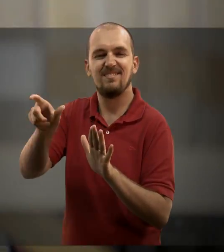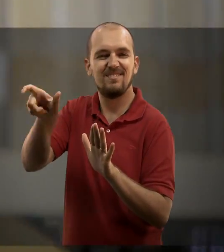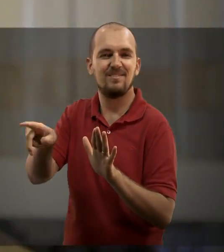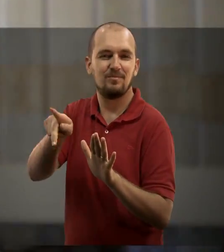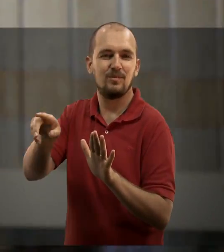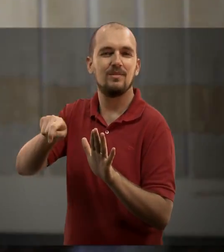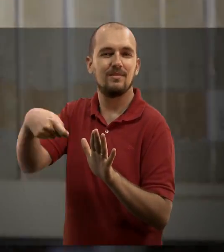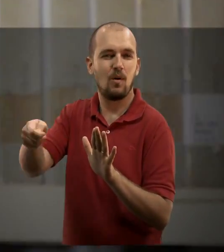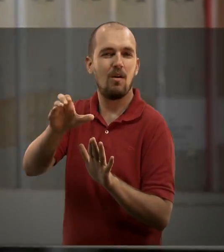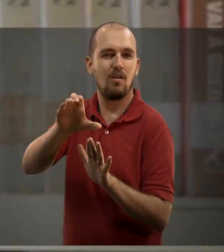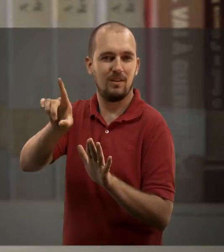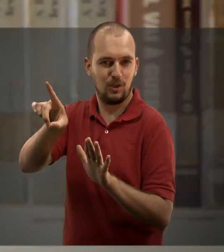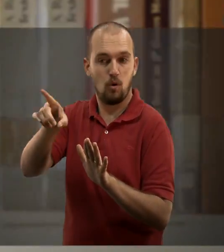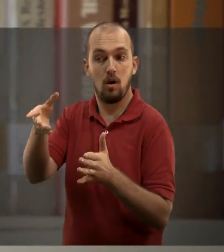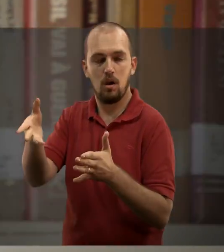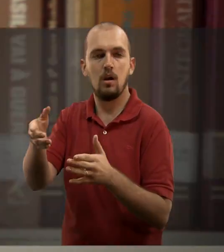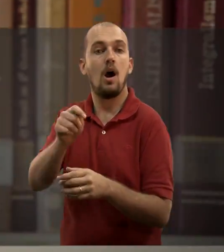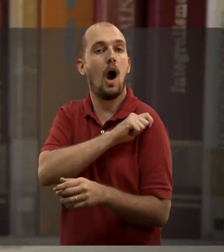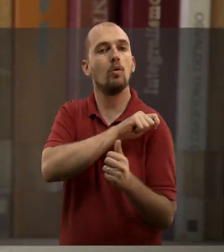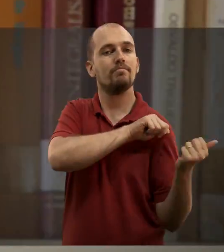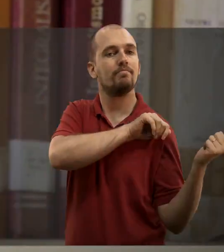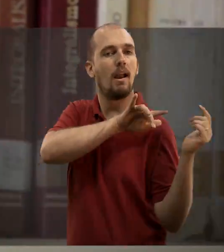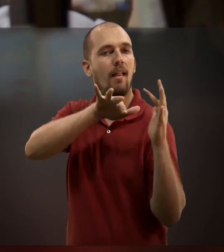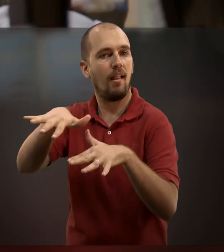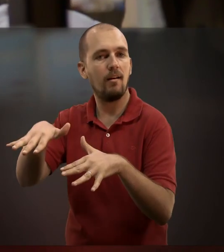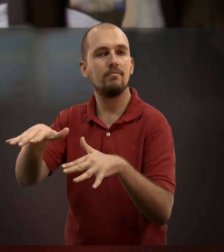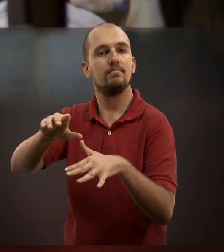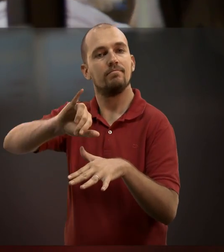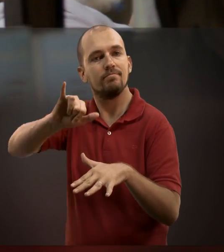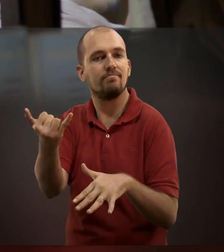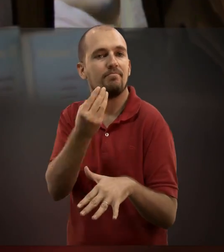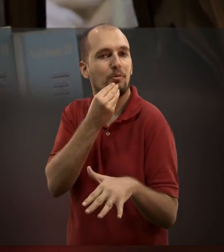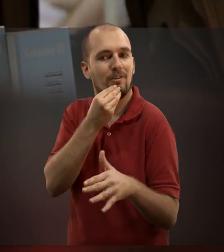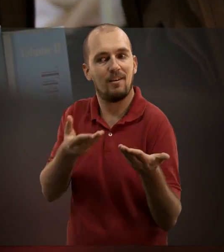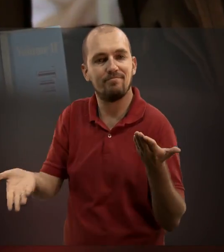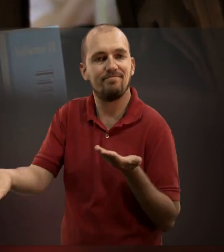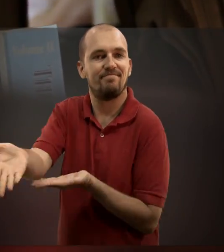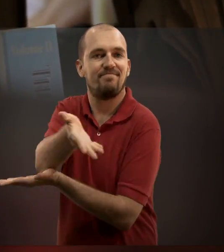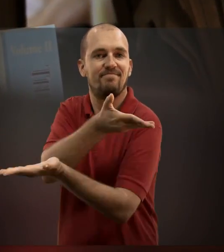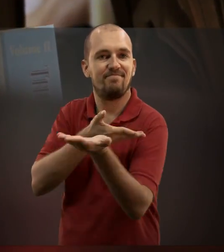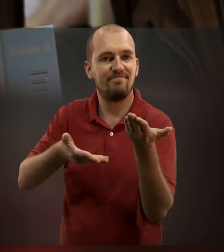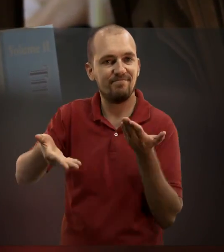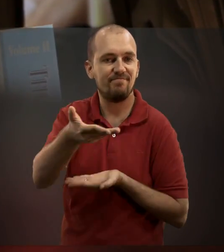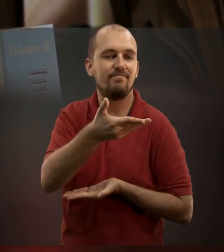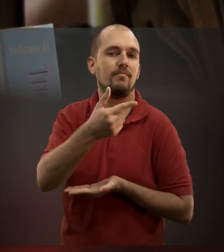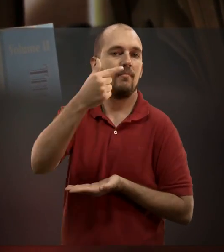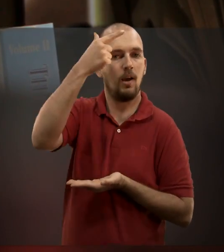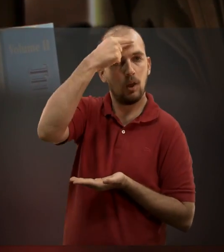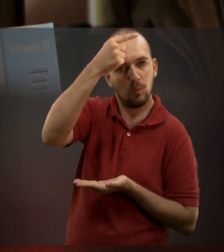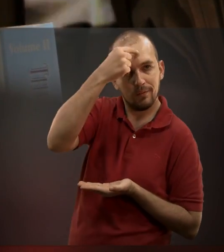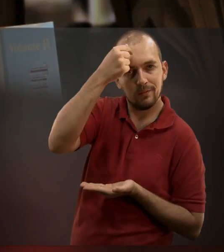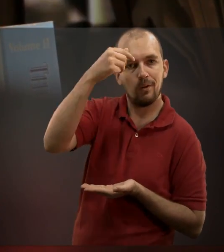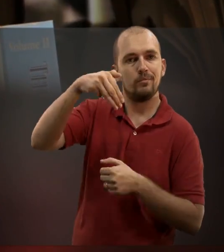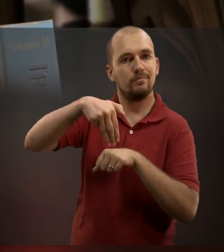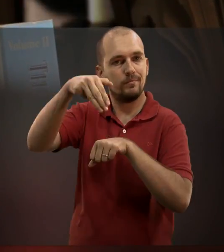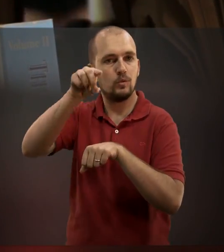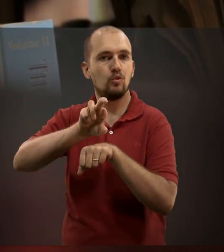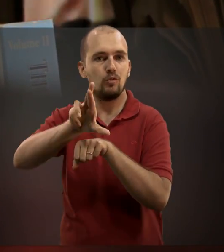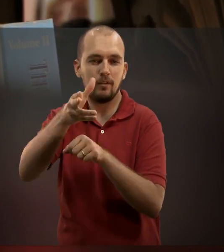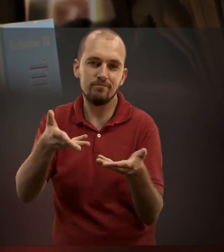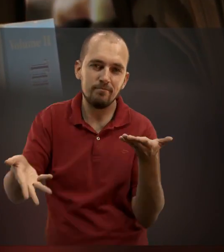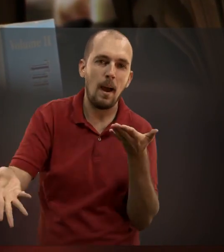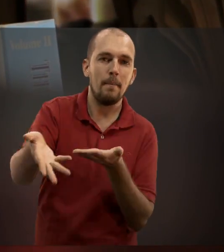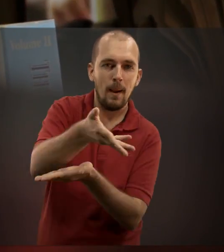pesquisa que coordenam atividades e isso acaba favorecendo a interlocução da graduação com o programa de pós